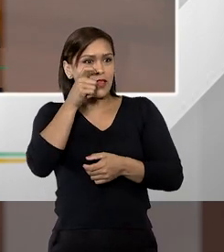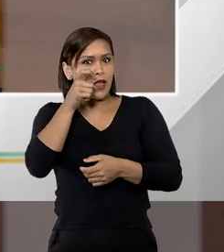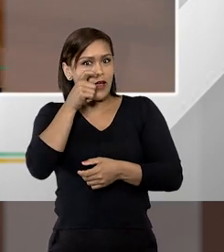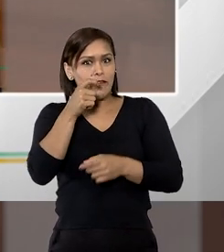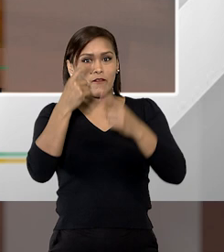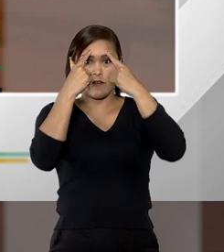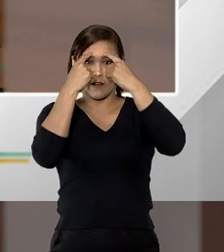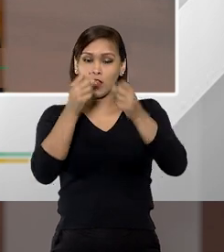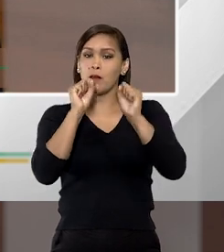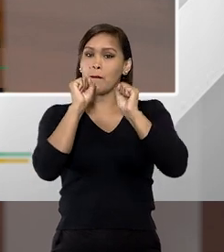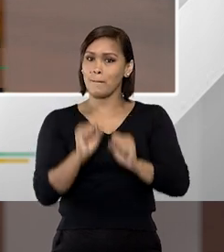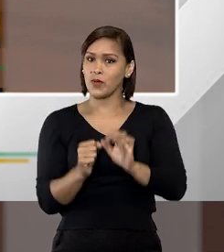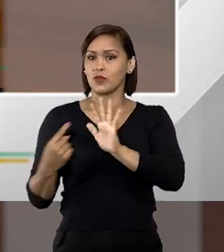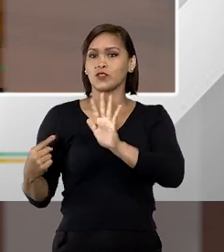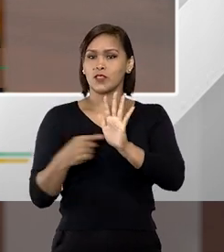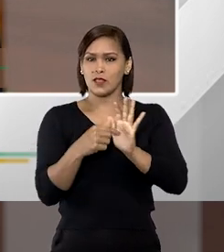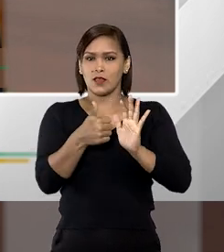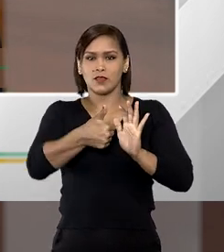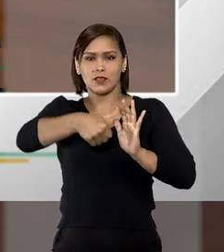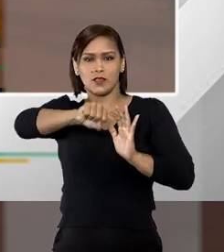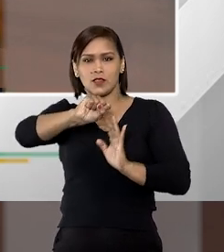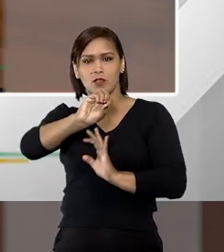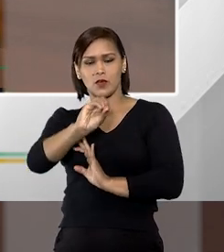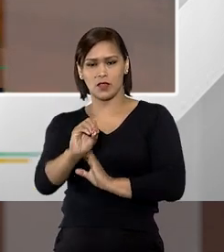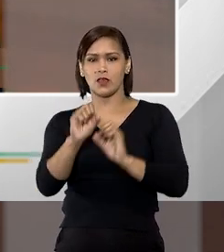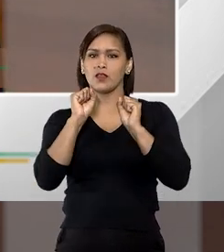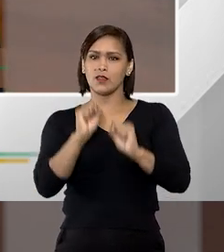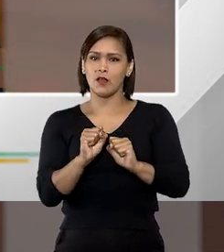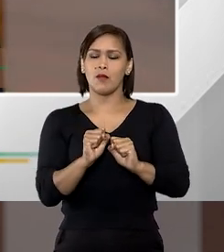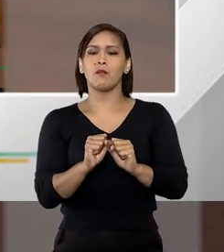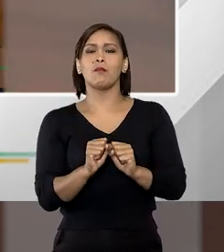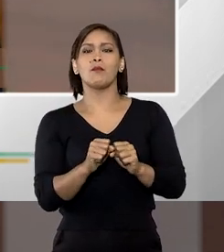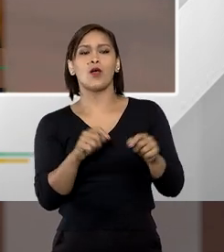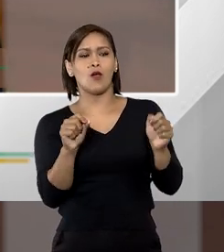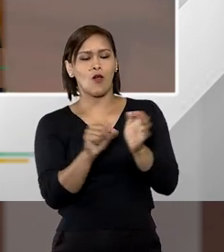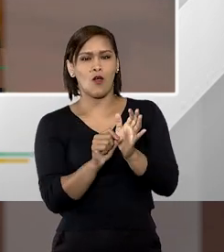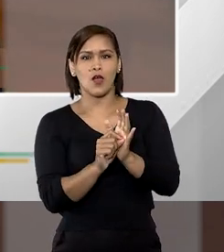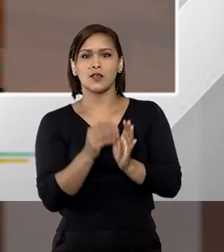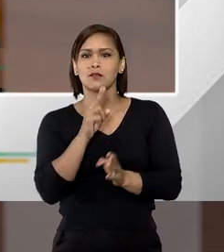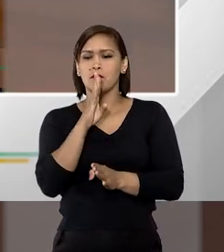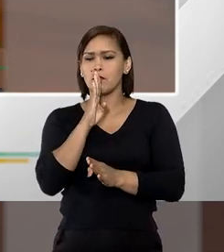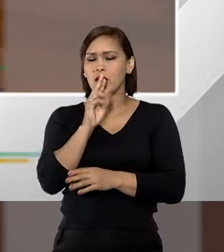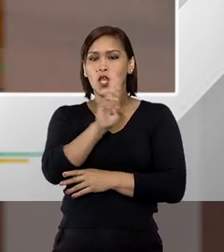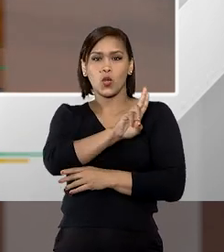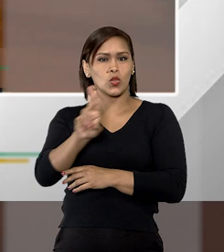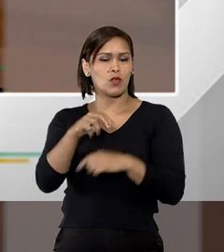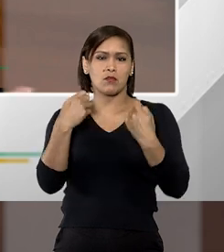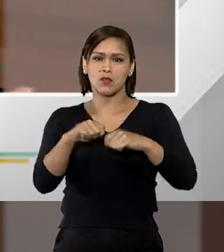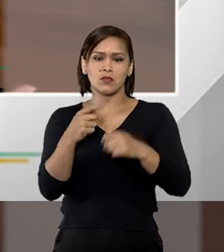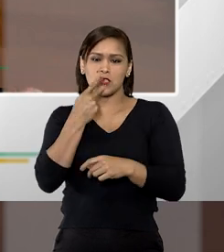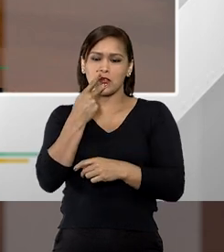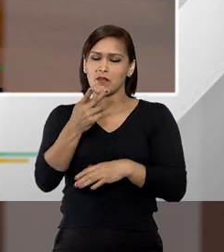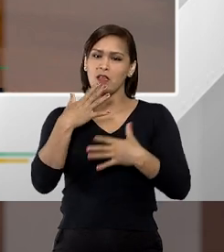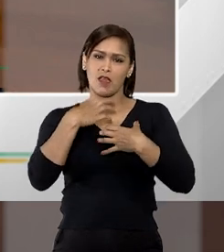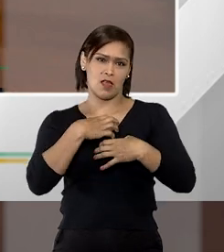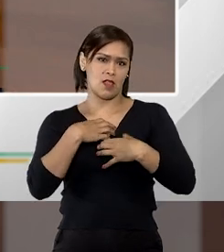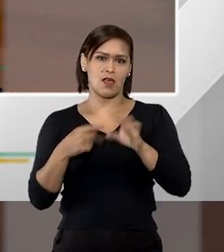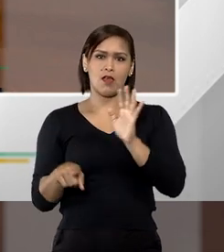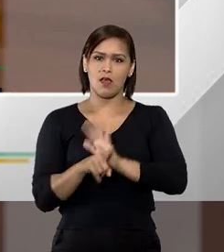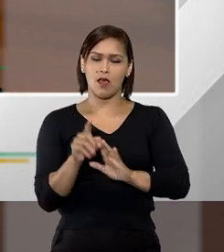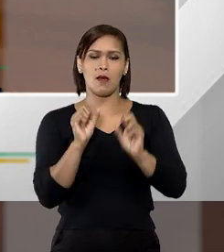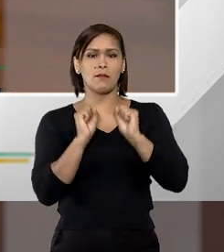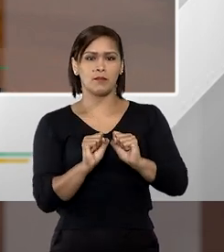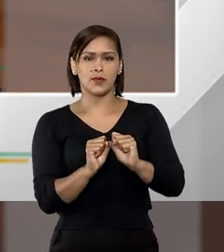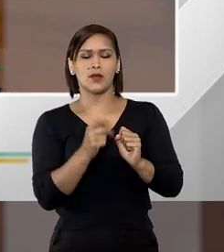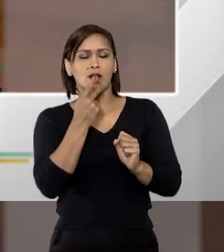uma violência pode ligar para o 180 pode inclusive fazer denúncia anônima caso não se sinta confortável de dizer